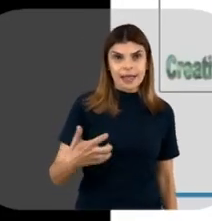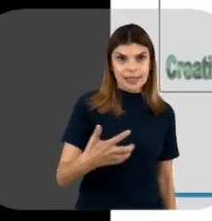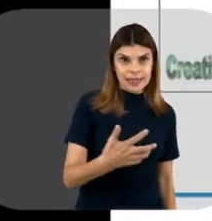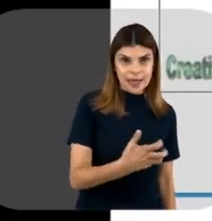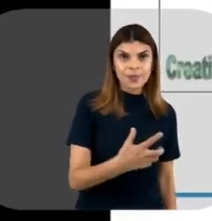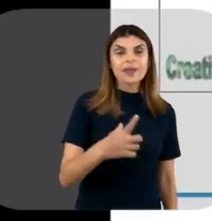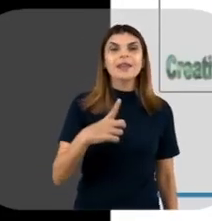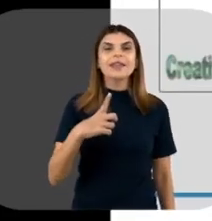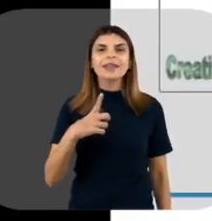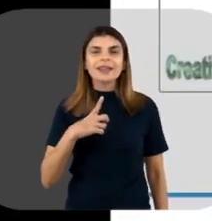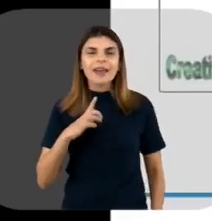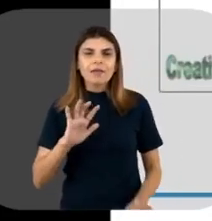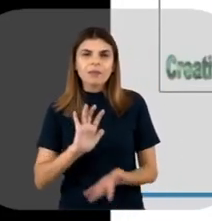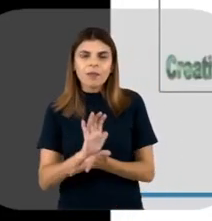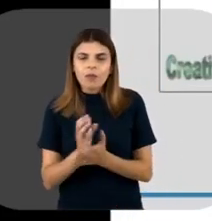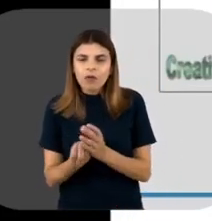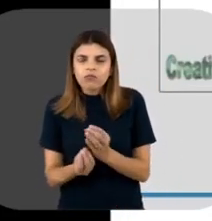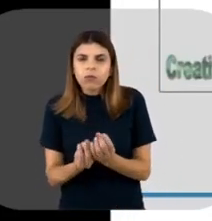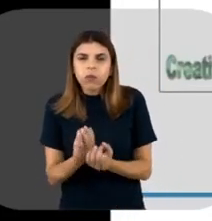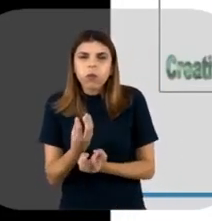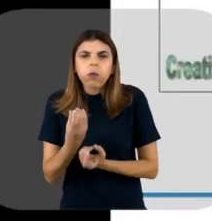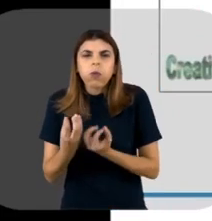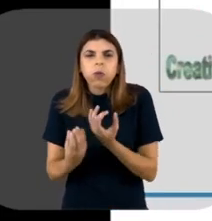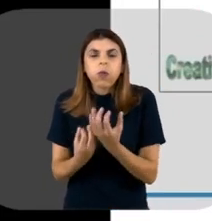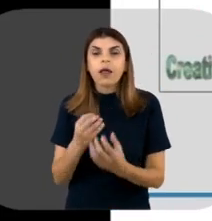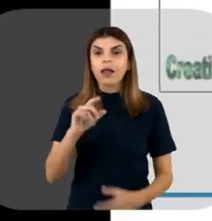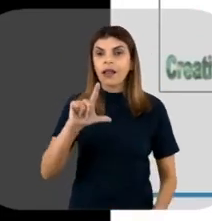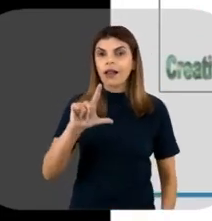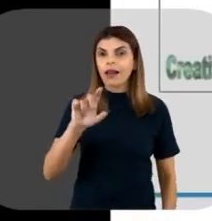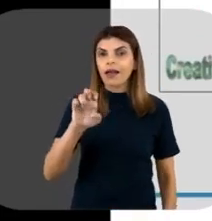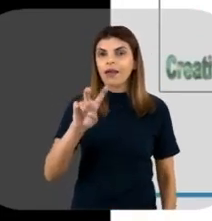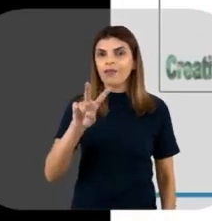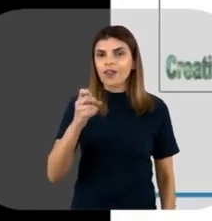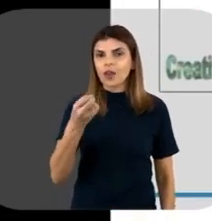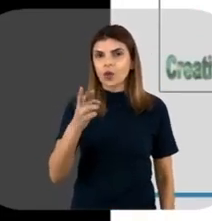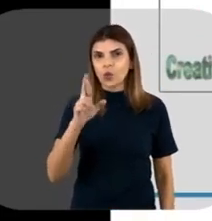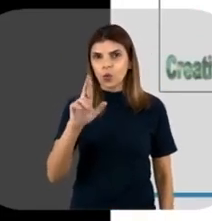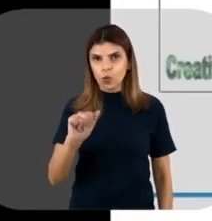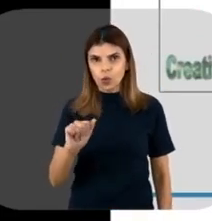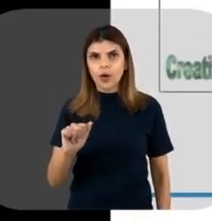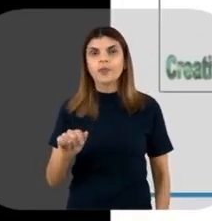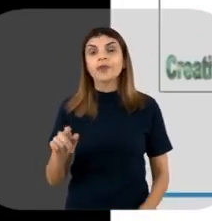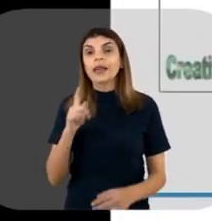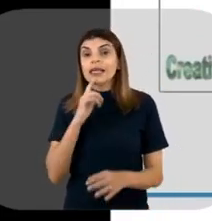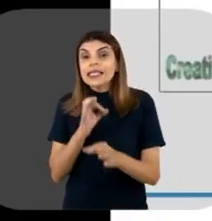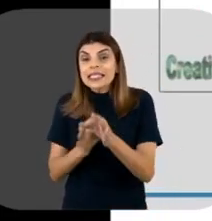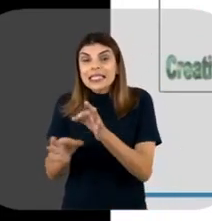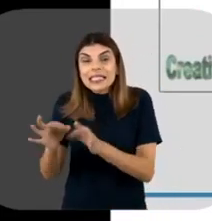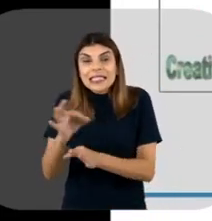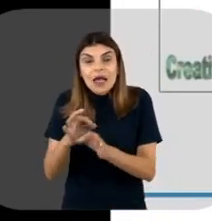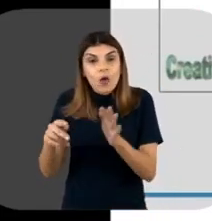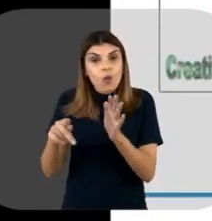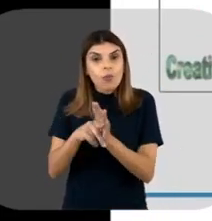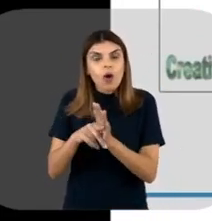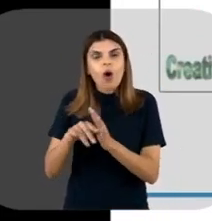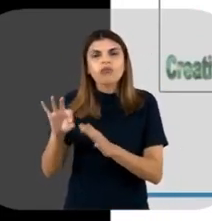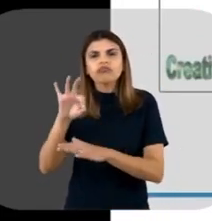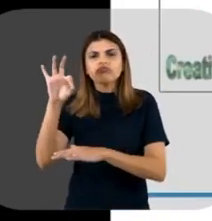As leveduras, né? Ou fungos, eles também podem servir como sistema de expressão. Células de inseto